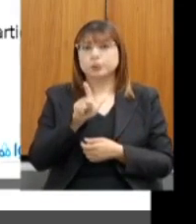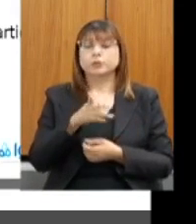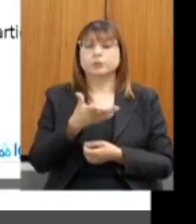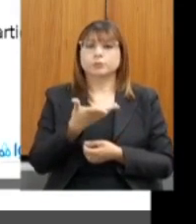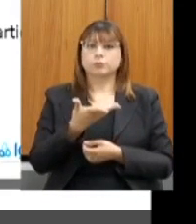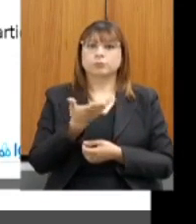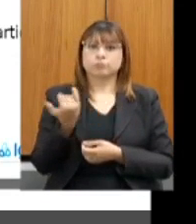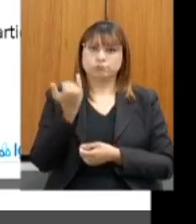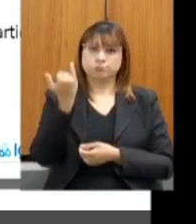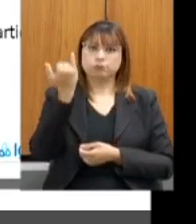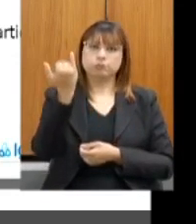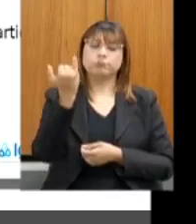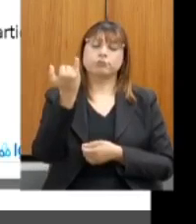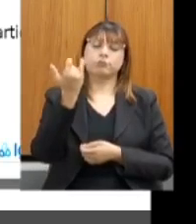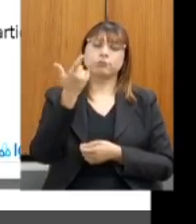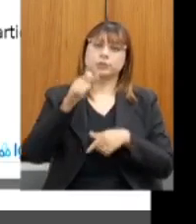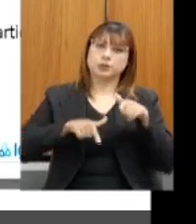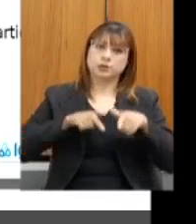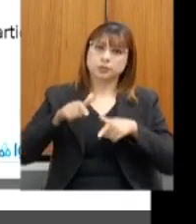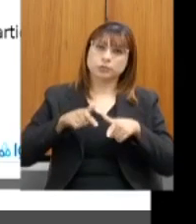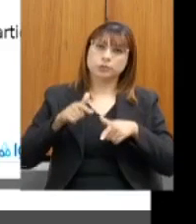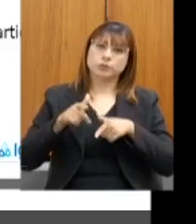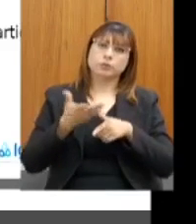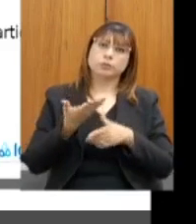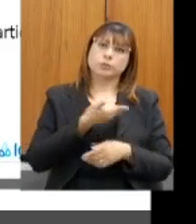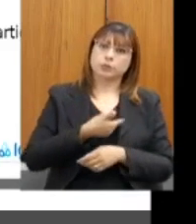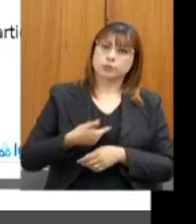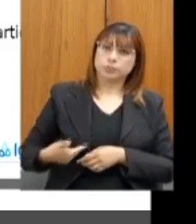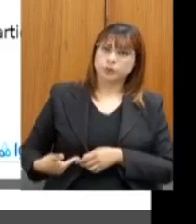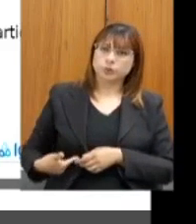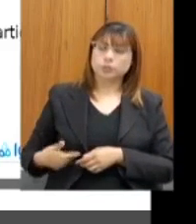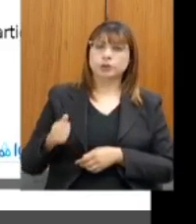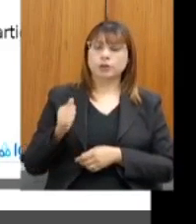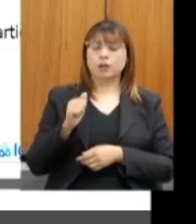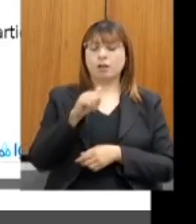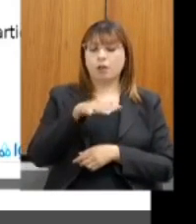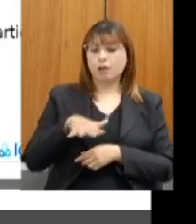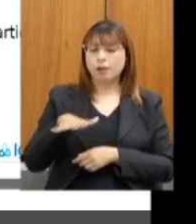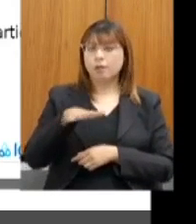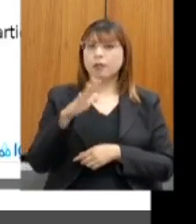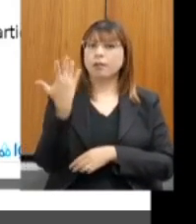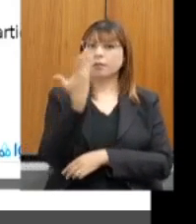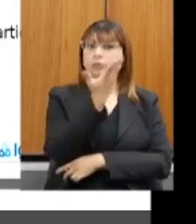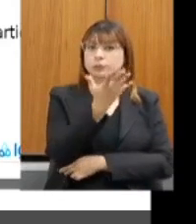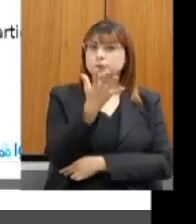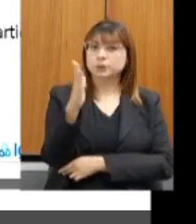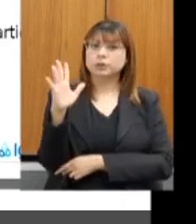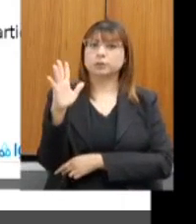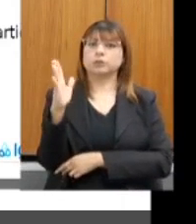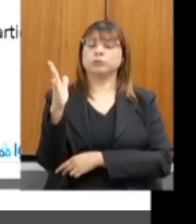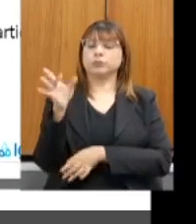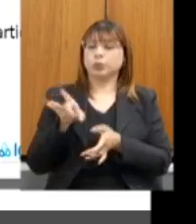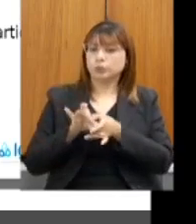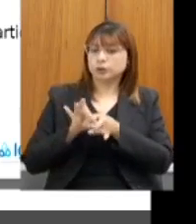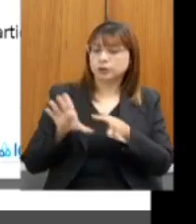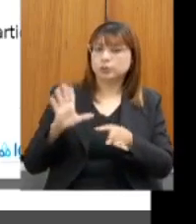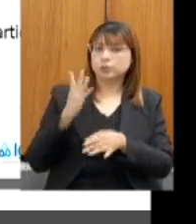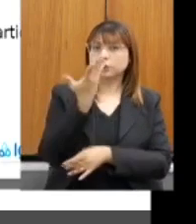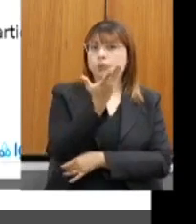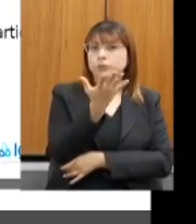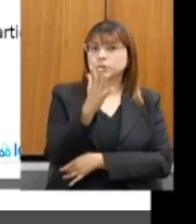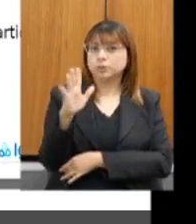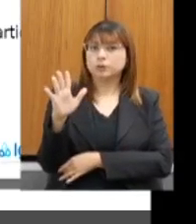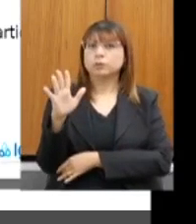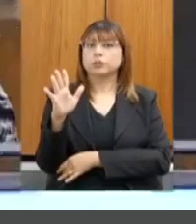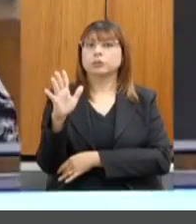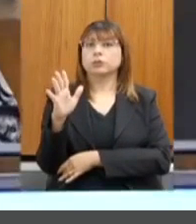como eu disse, da prestação de serviço público da área de meio ambiente, através das autorizações ambientais que o SISEMA